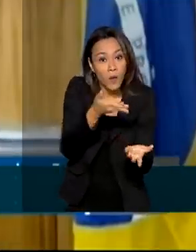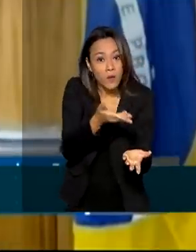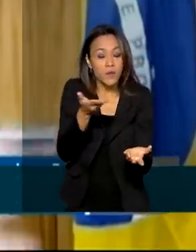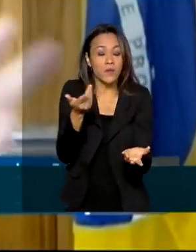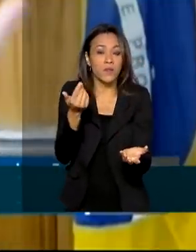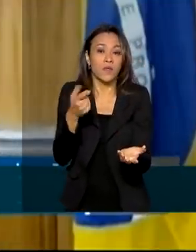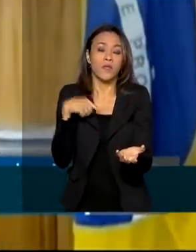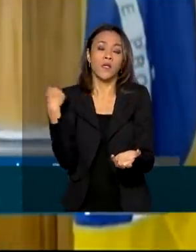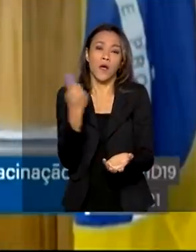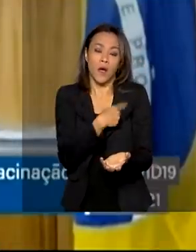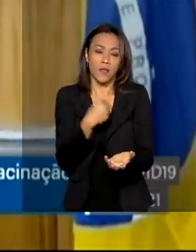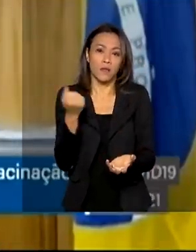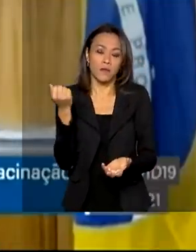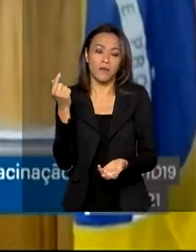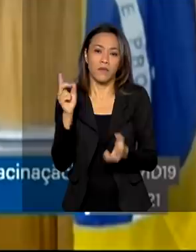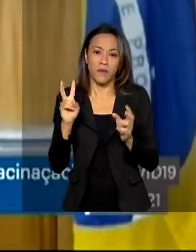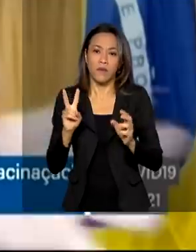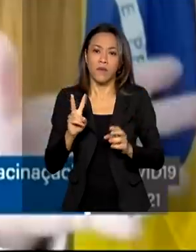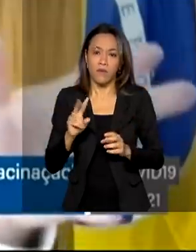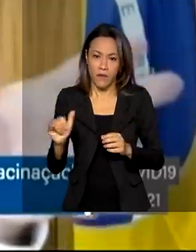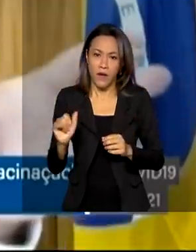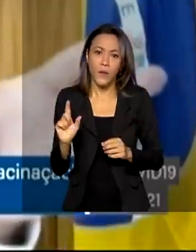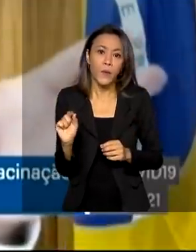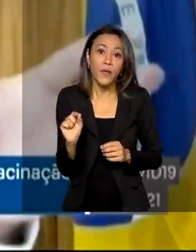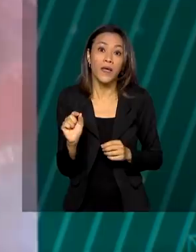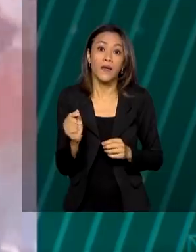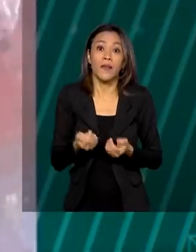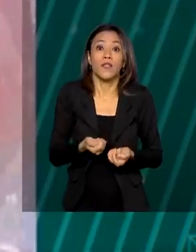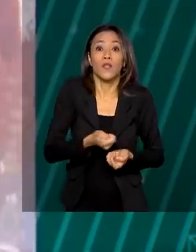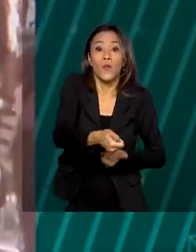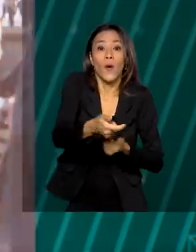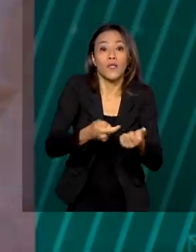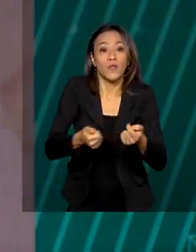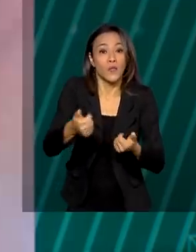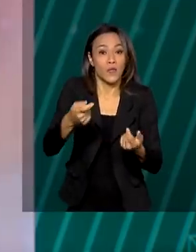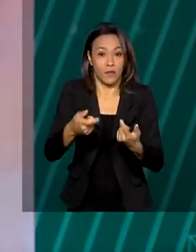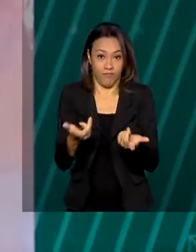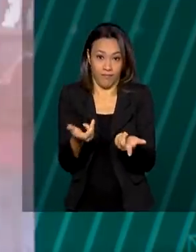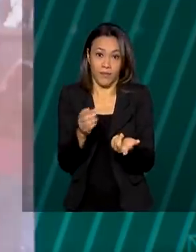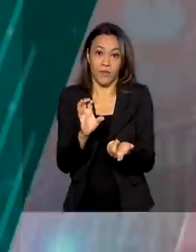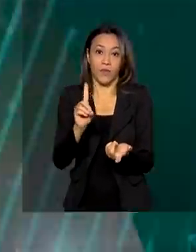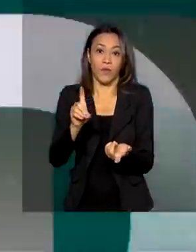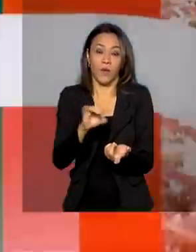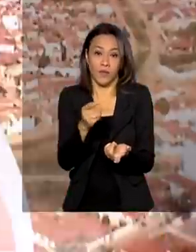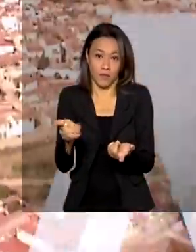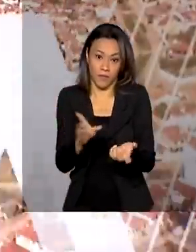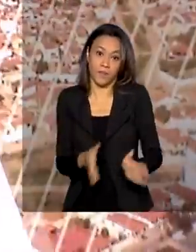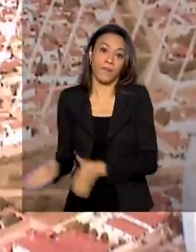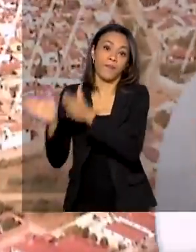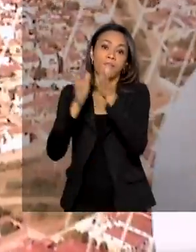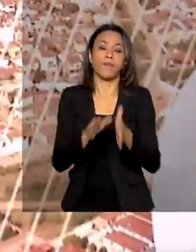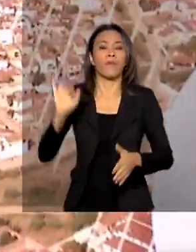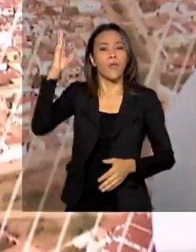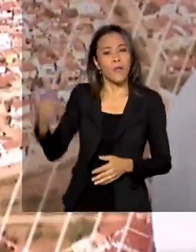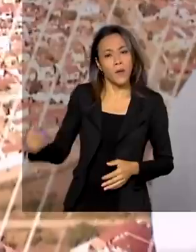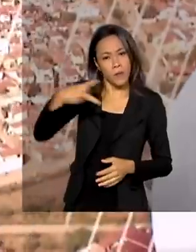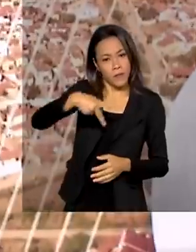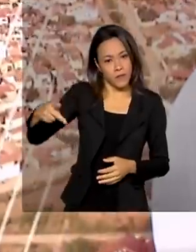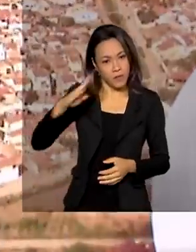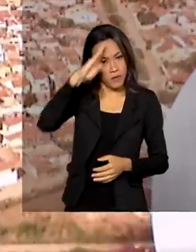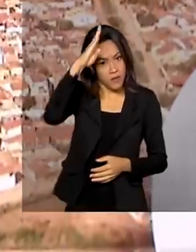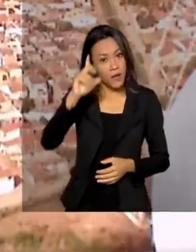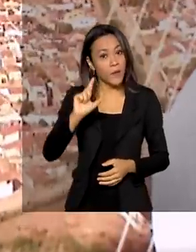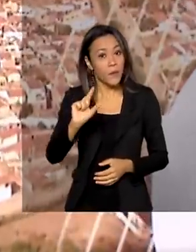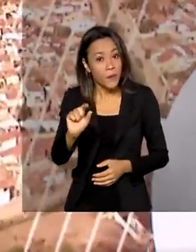podemos dar inclusive a isenção para as doações. E o presidente Jair Bolsonaro anunciou a retomada de medidas para